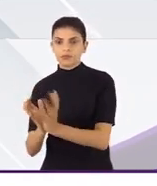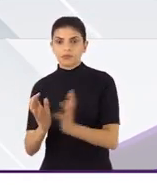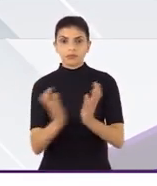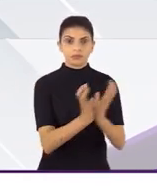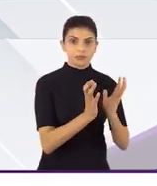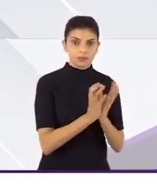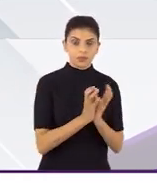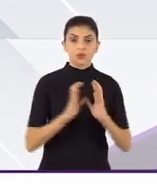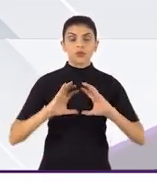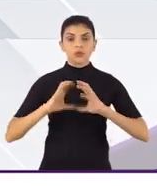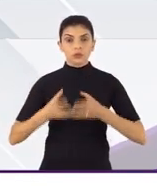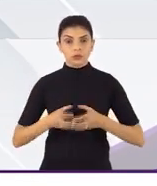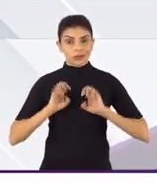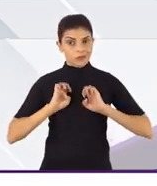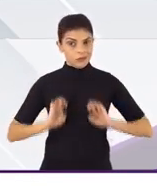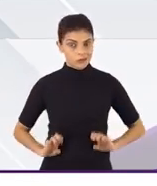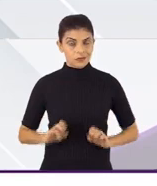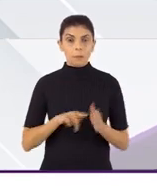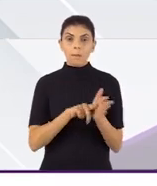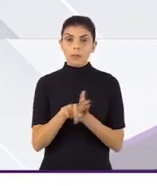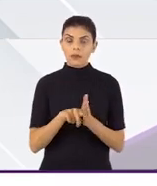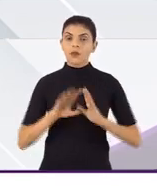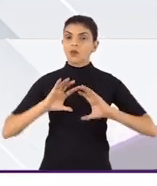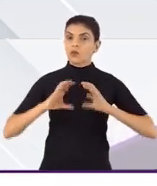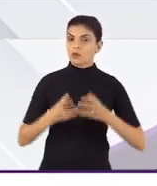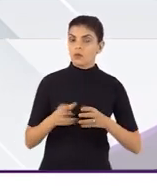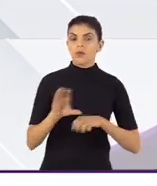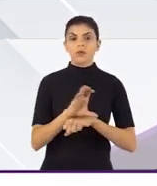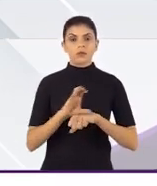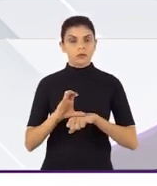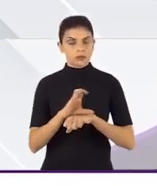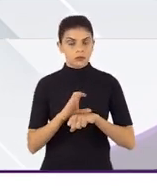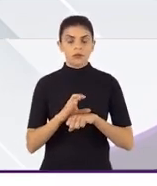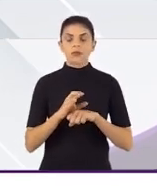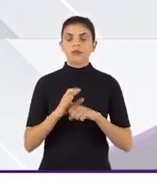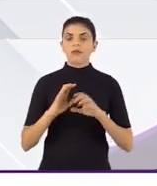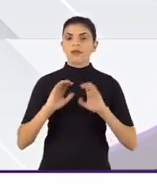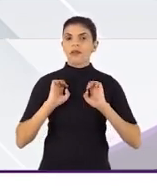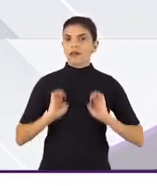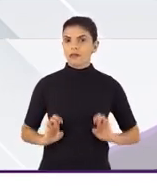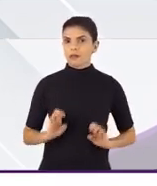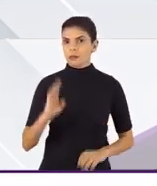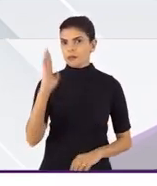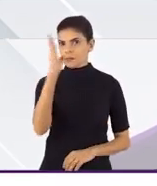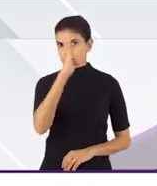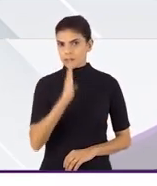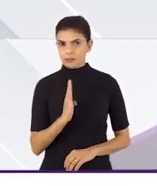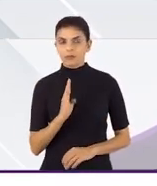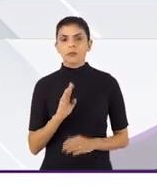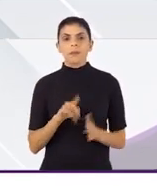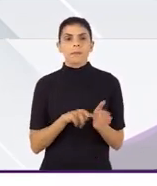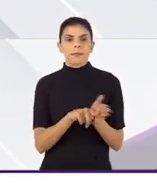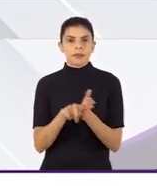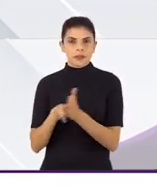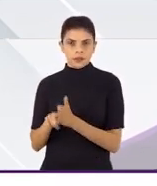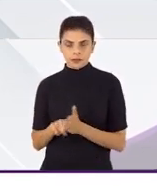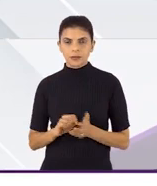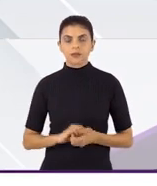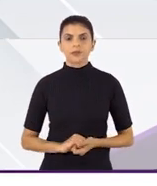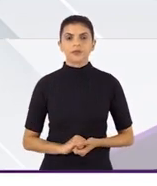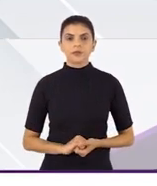Ética em Pesquisa e pela Comissão Nacional de Ética em Pesquisa. A primeira